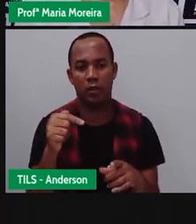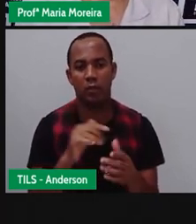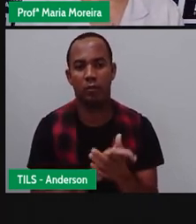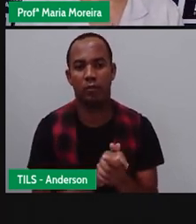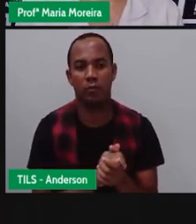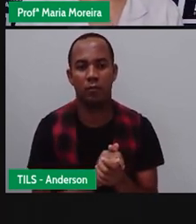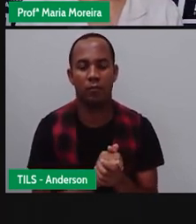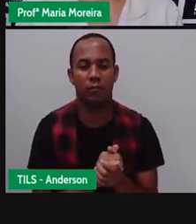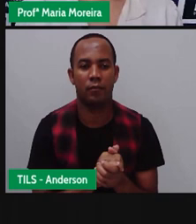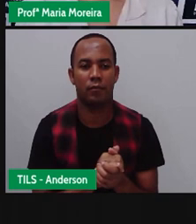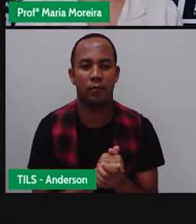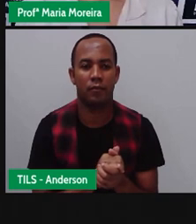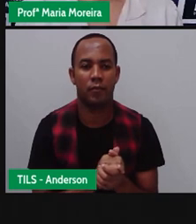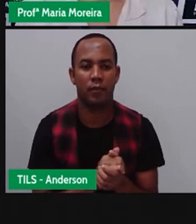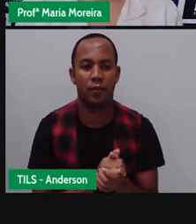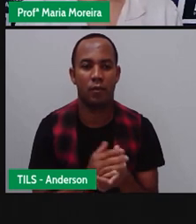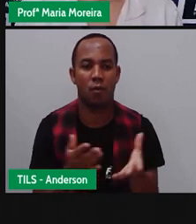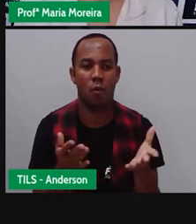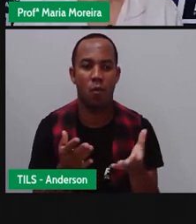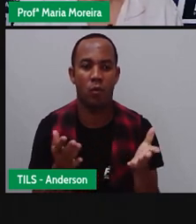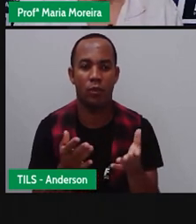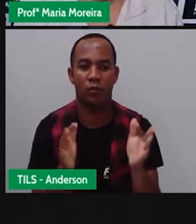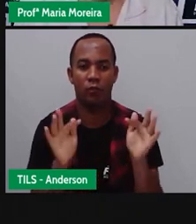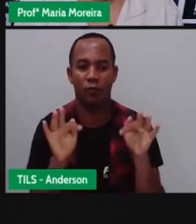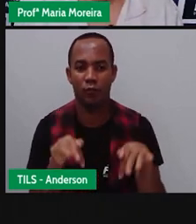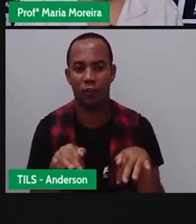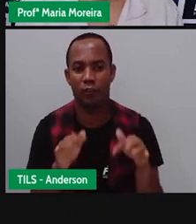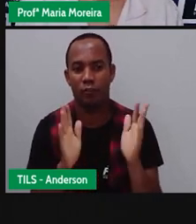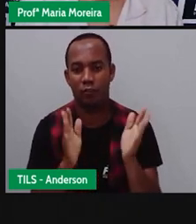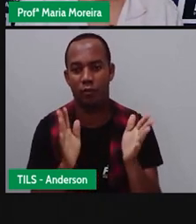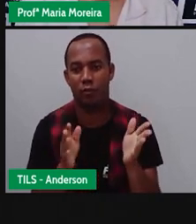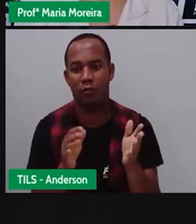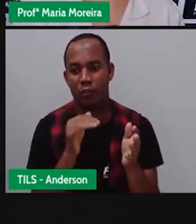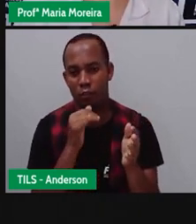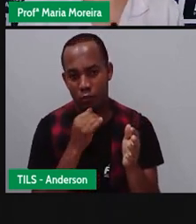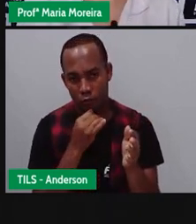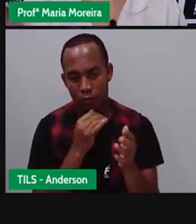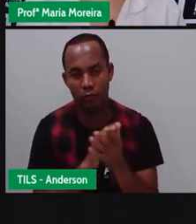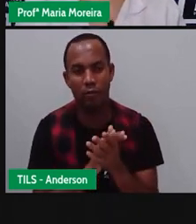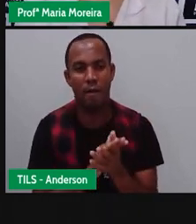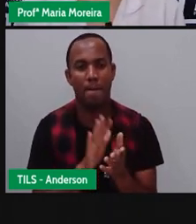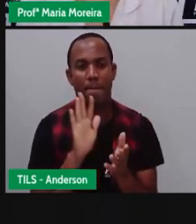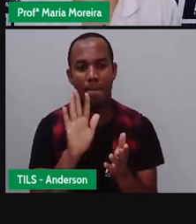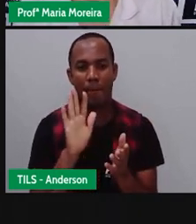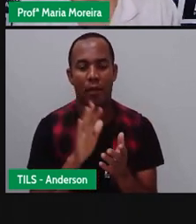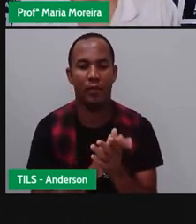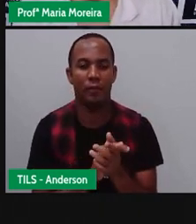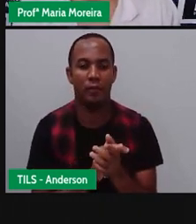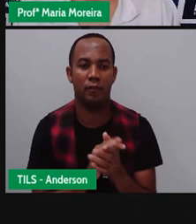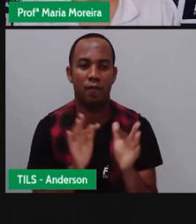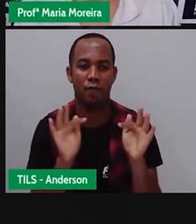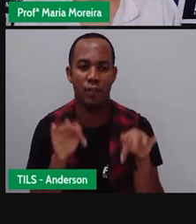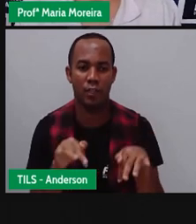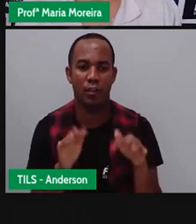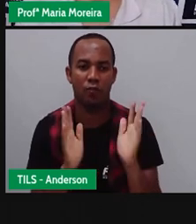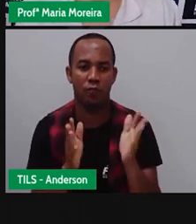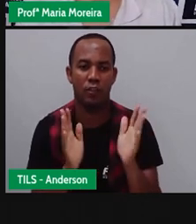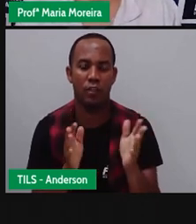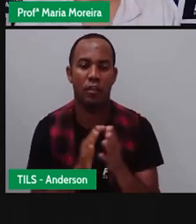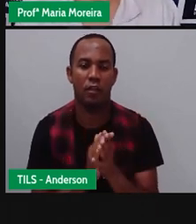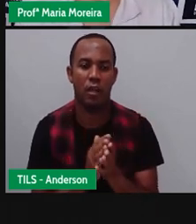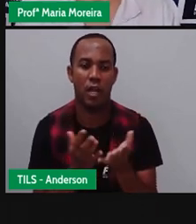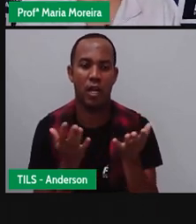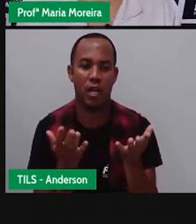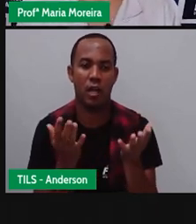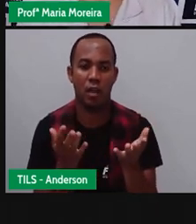E encerramos a nossa aula de hoje. É uma pena. Fico triste. Mas, enfim, chegamos aí ao final. E a PRO quer